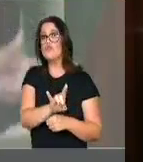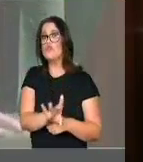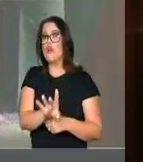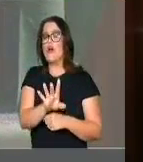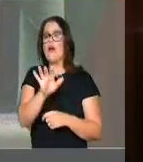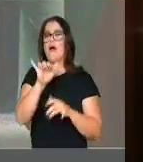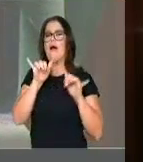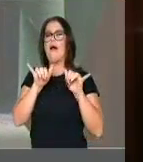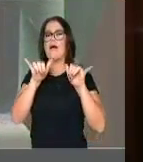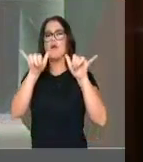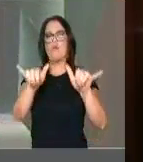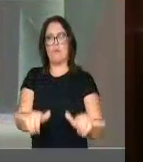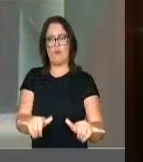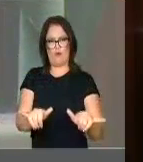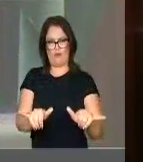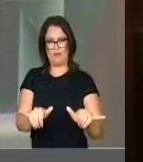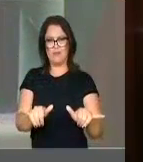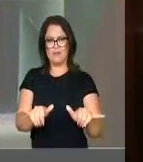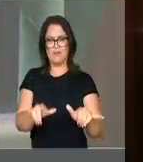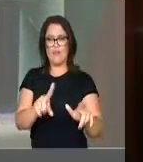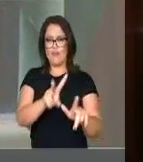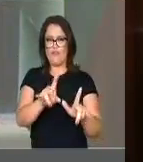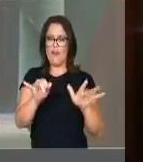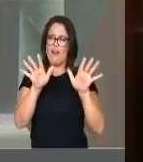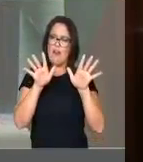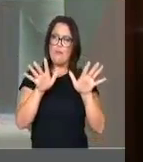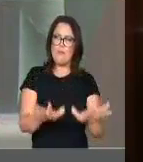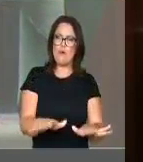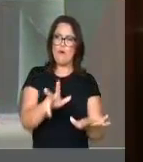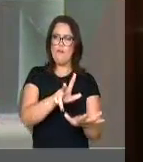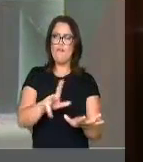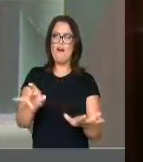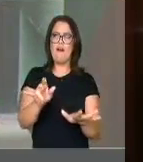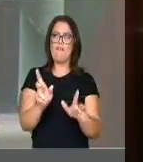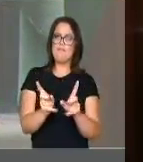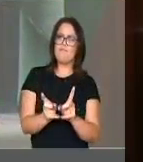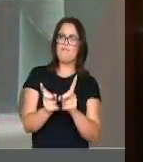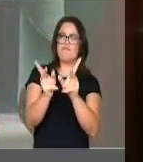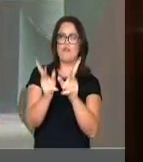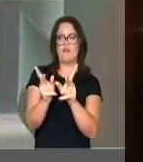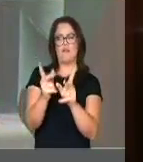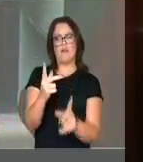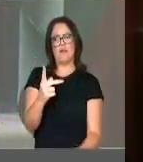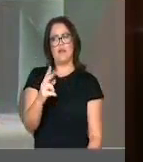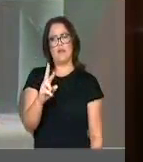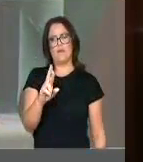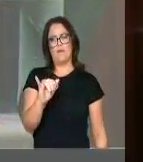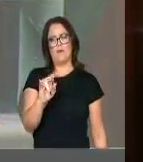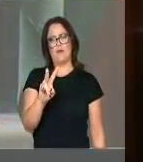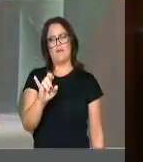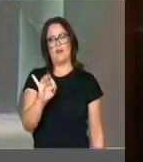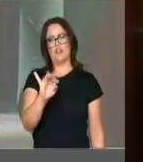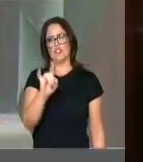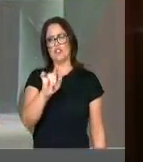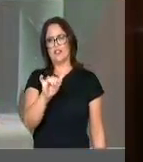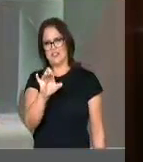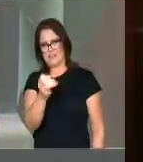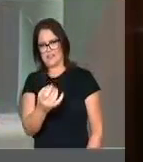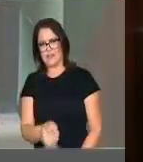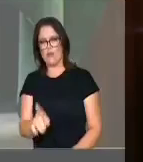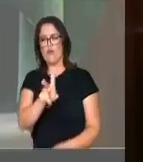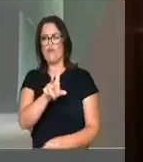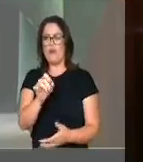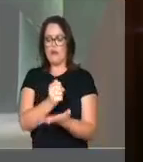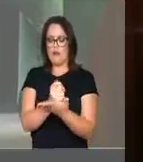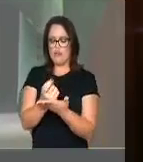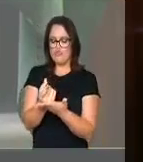aeroportos que estão para serem privatizados, eles têm um patrimônio